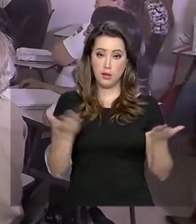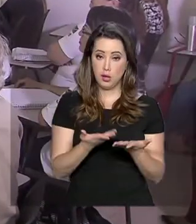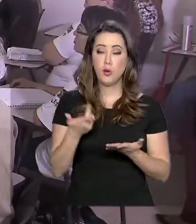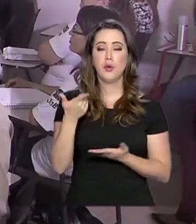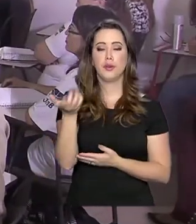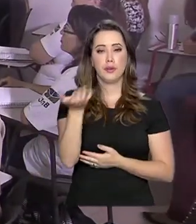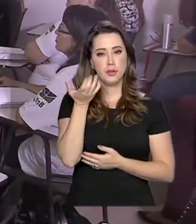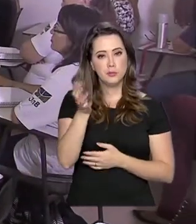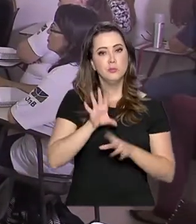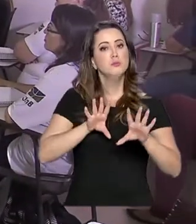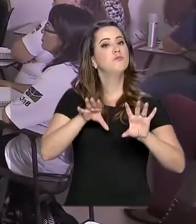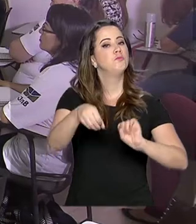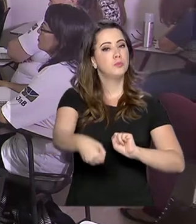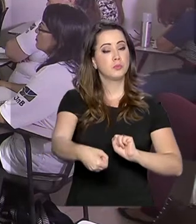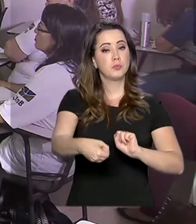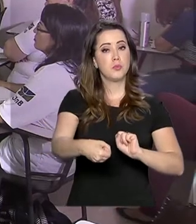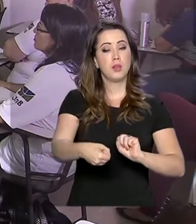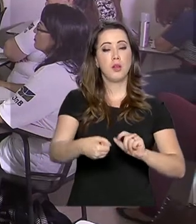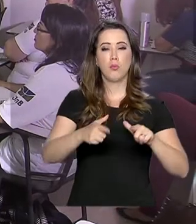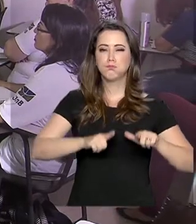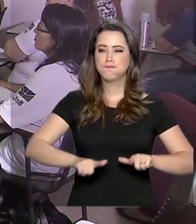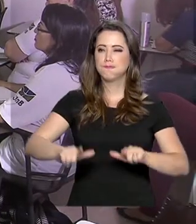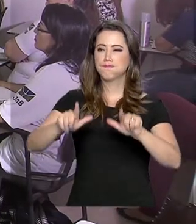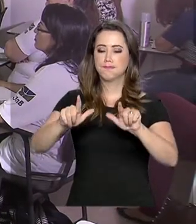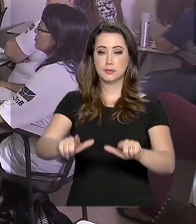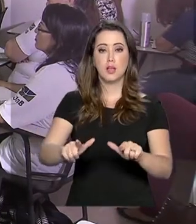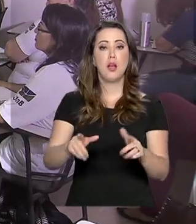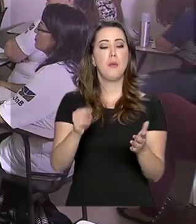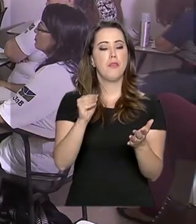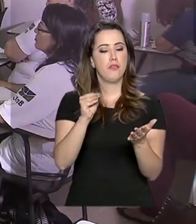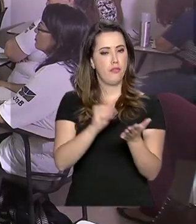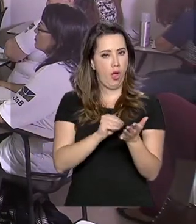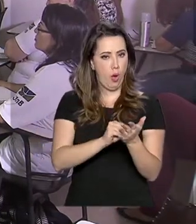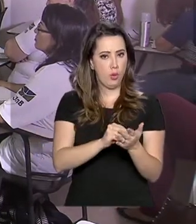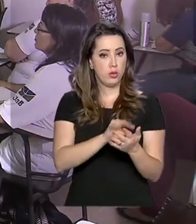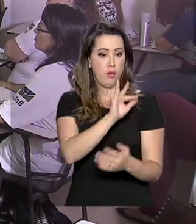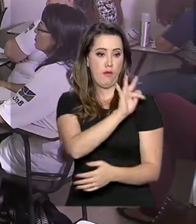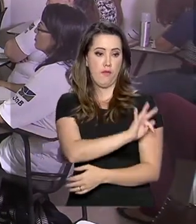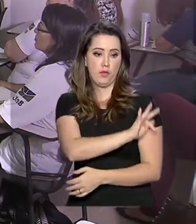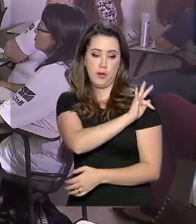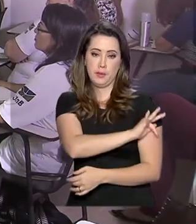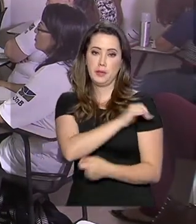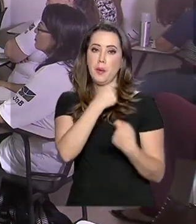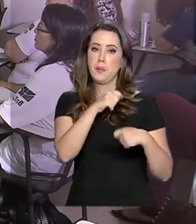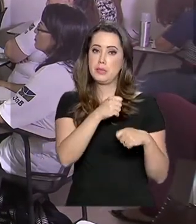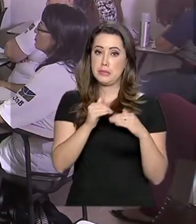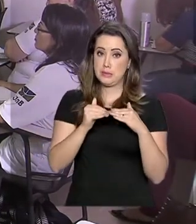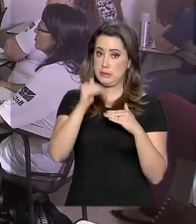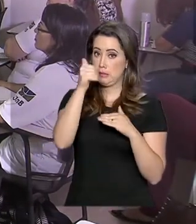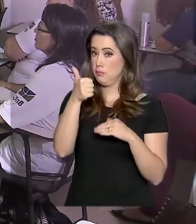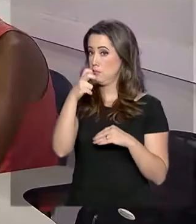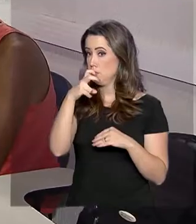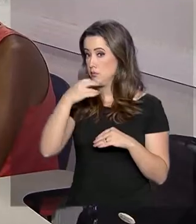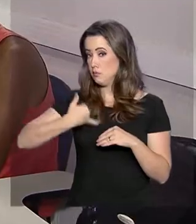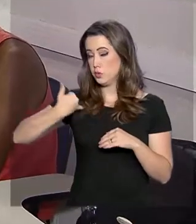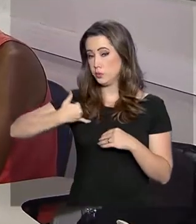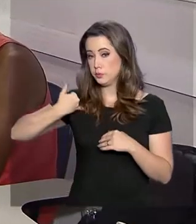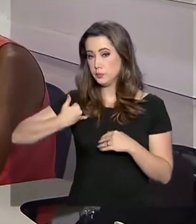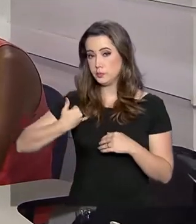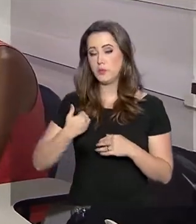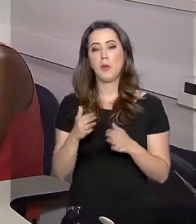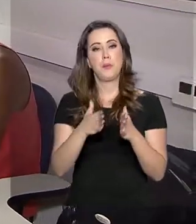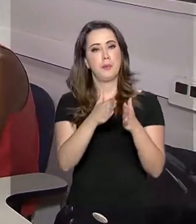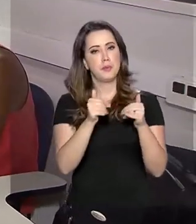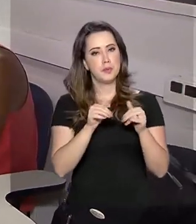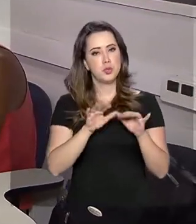certificado. Quem não concluiu o ensino fundamental tem que ter pelo menos 15 anos para pedir a certificação. Para pedir